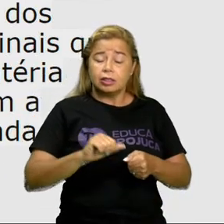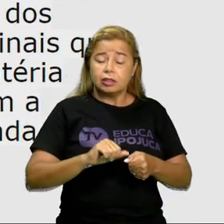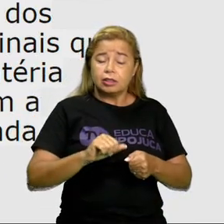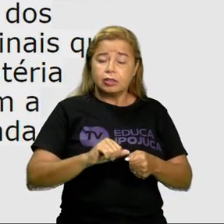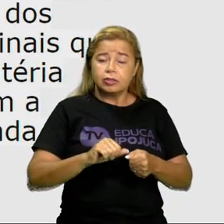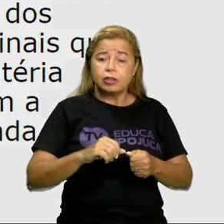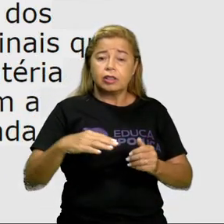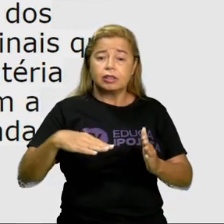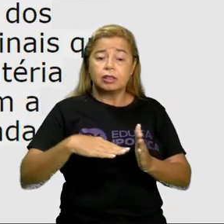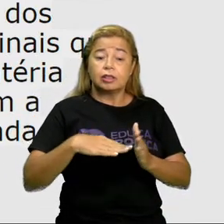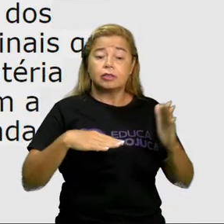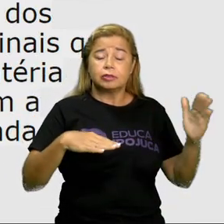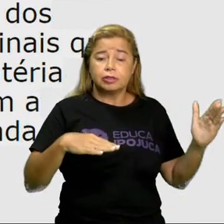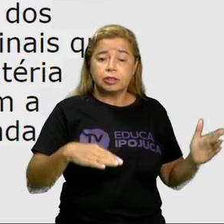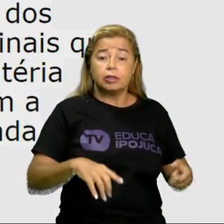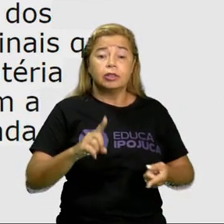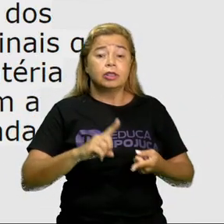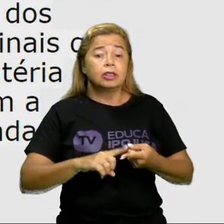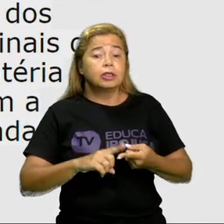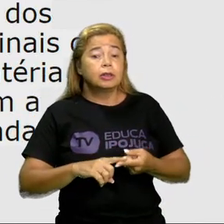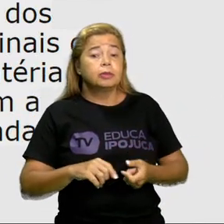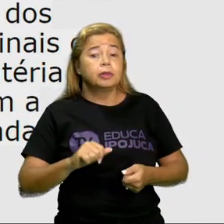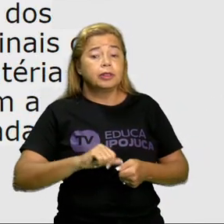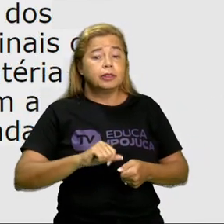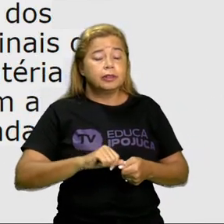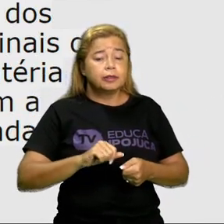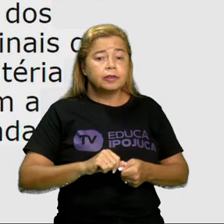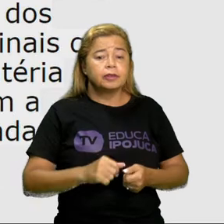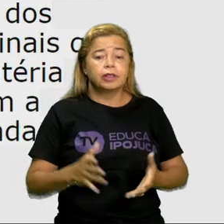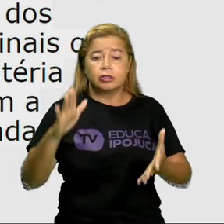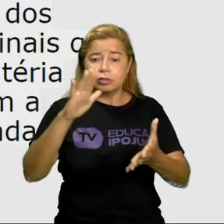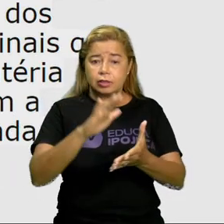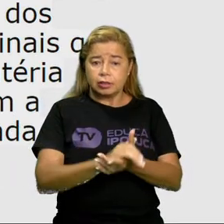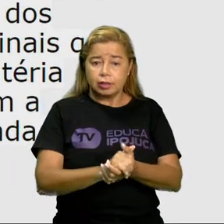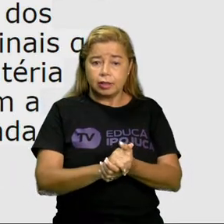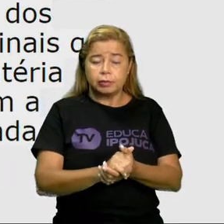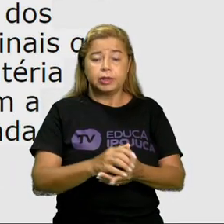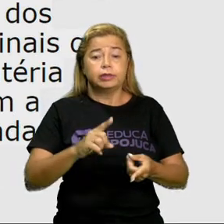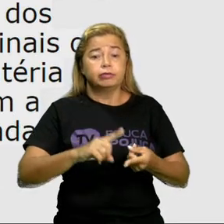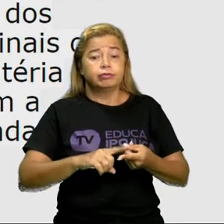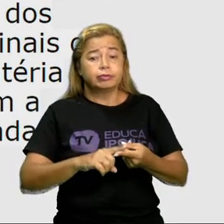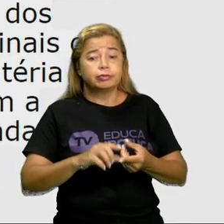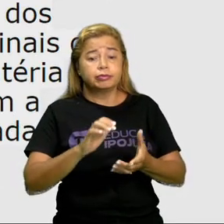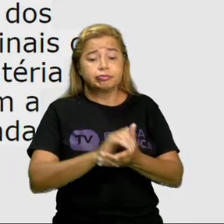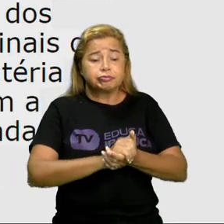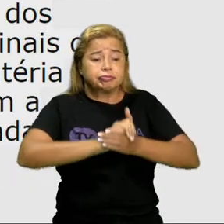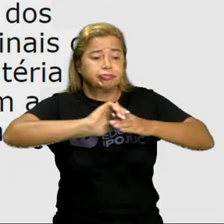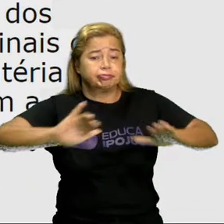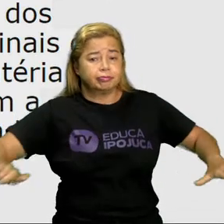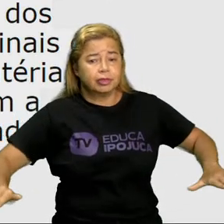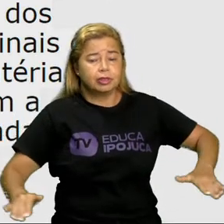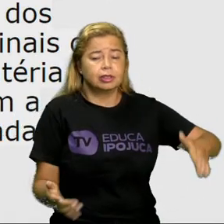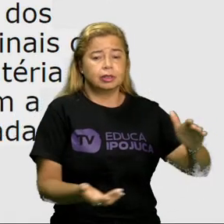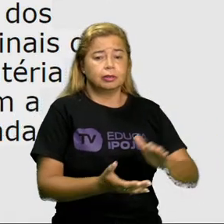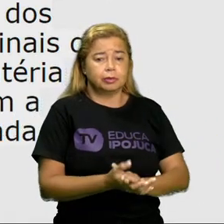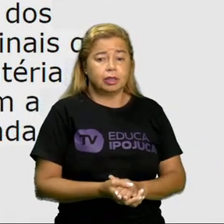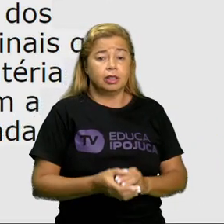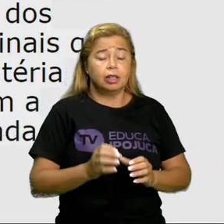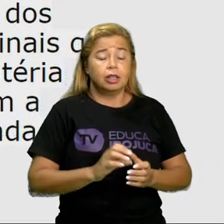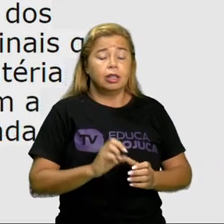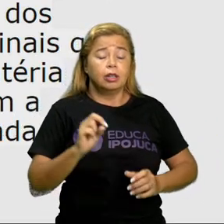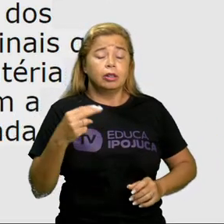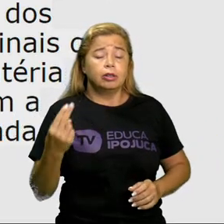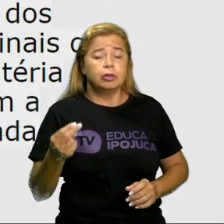serve para fazer casamento, como para separação de pessoas se divorciarem ou para resolver algum